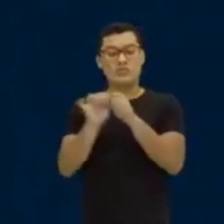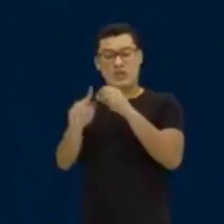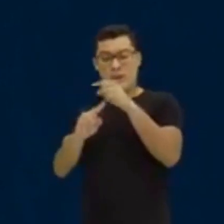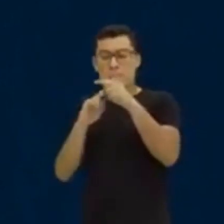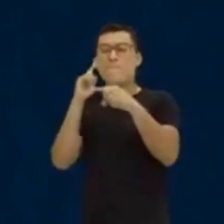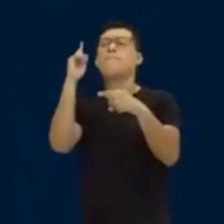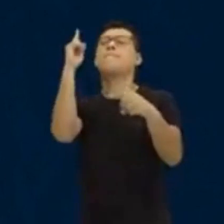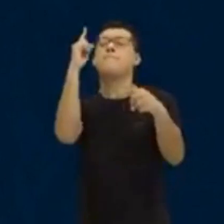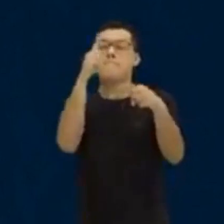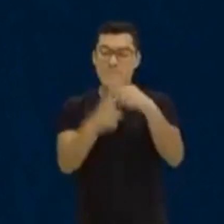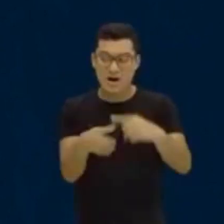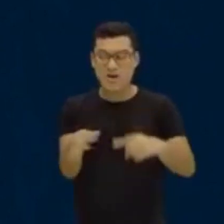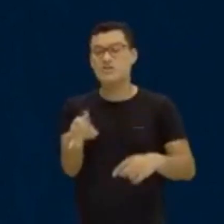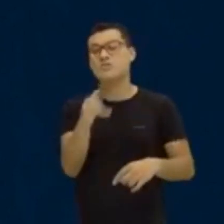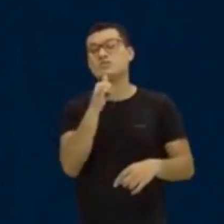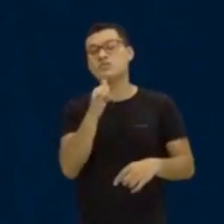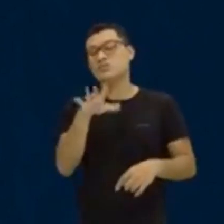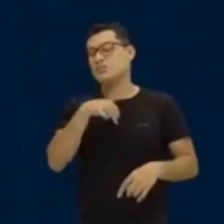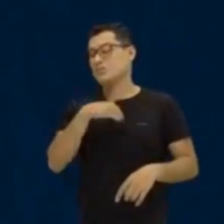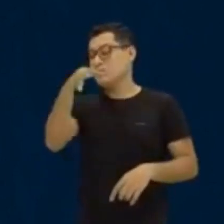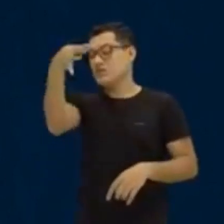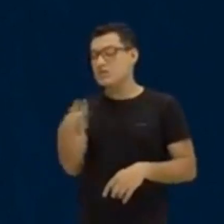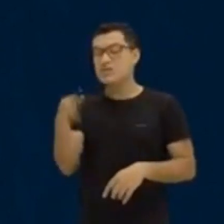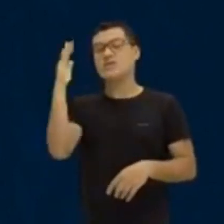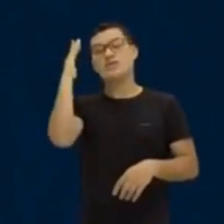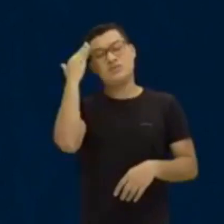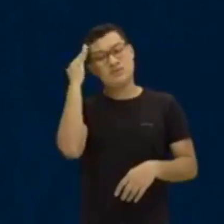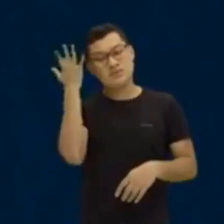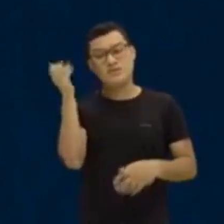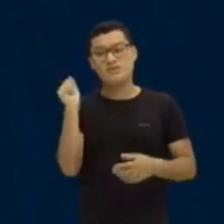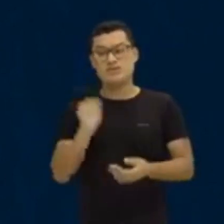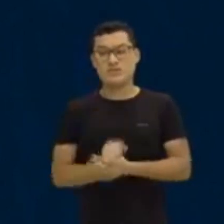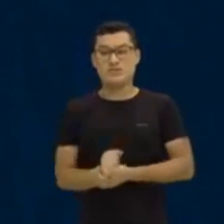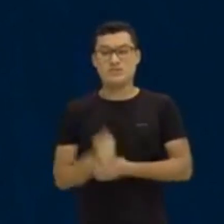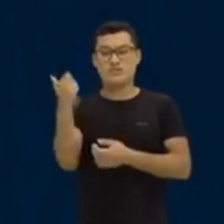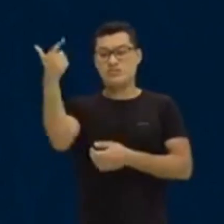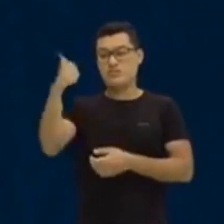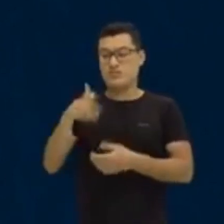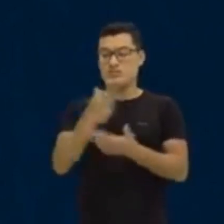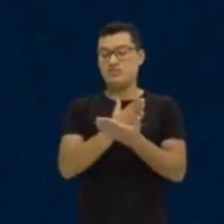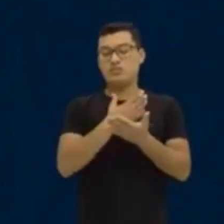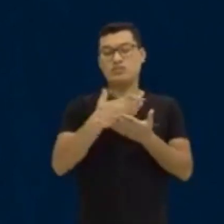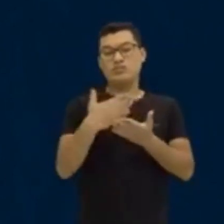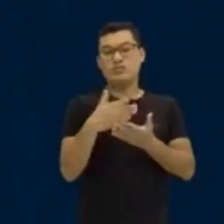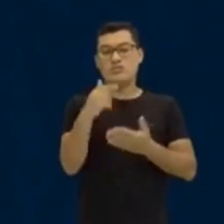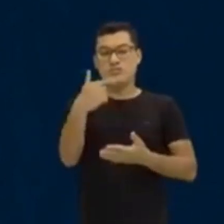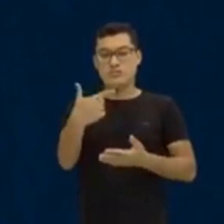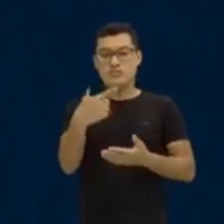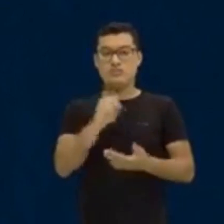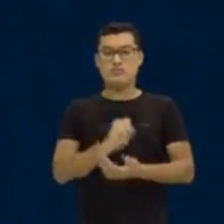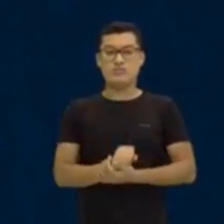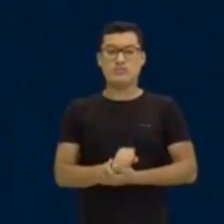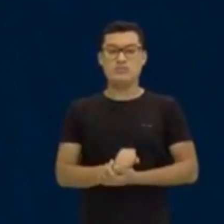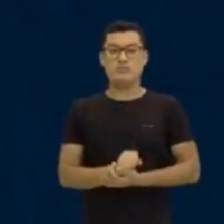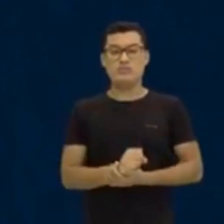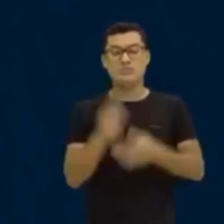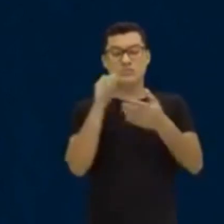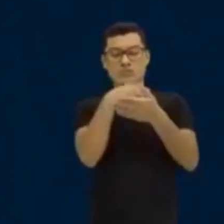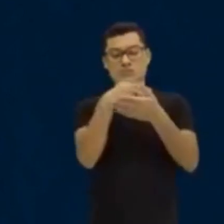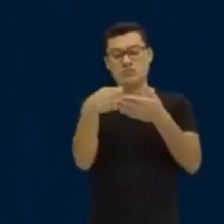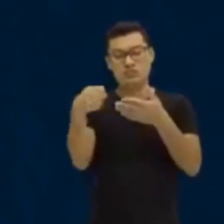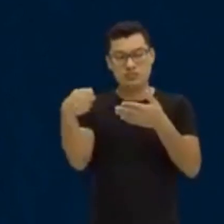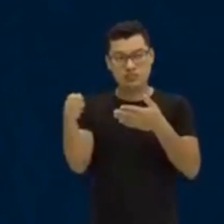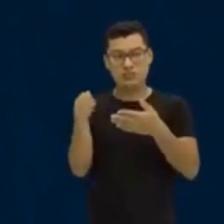exemplo para ter certeza que tu vai entender. Olha lá. A repetição começa aqui nesse 2. Tá? Então, vamos escrever